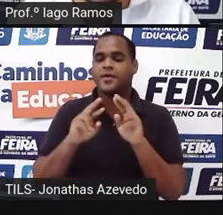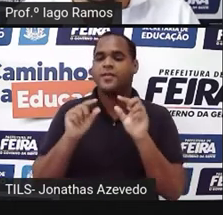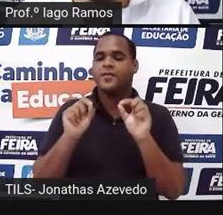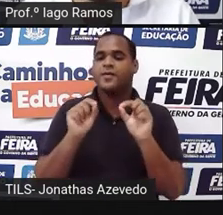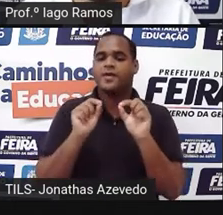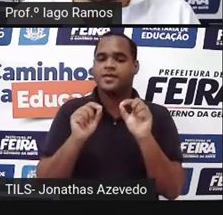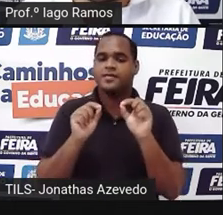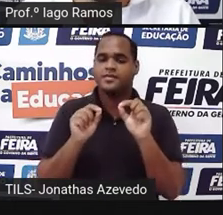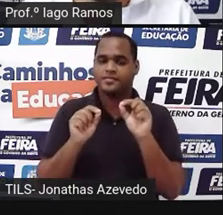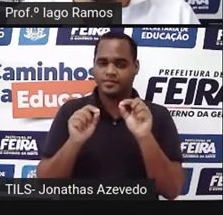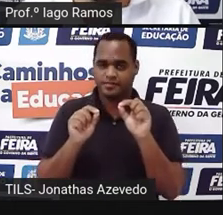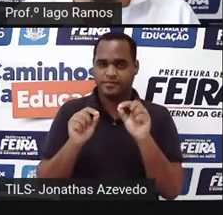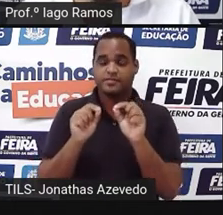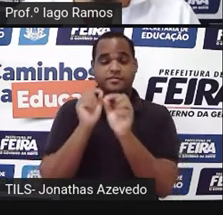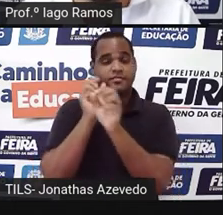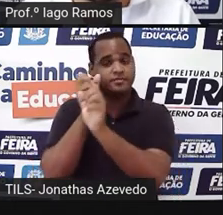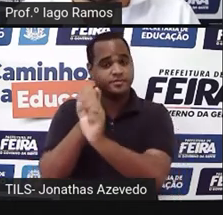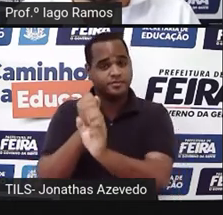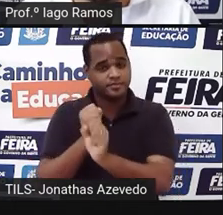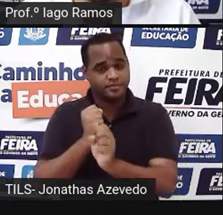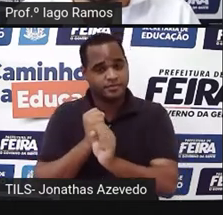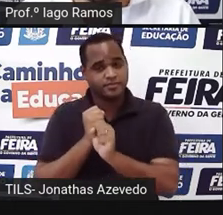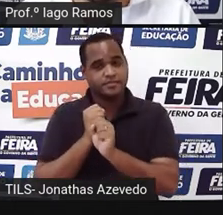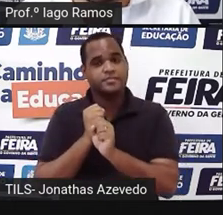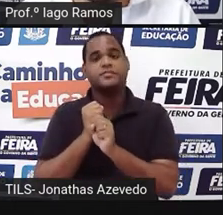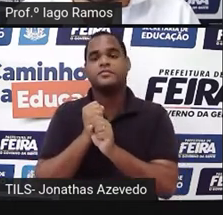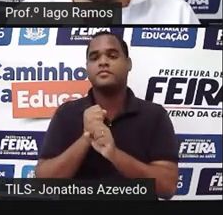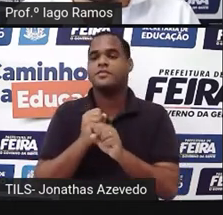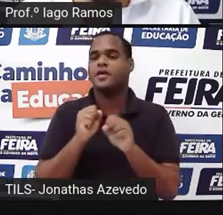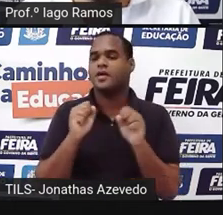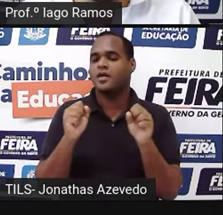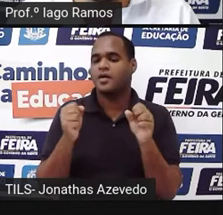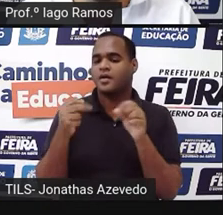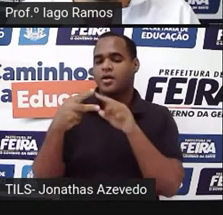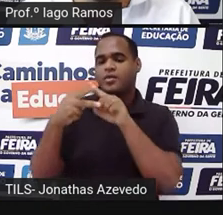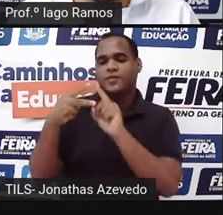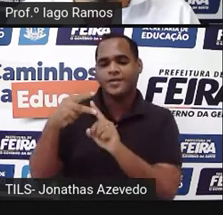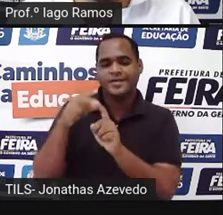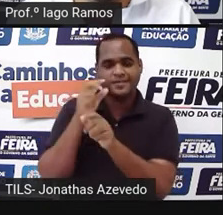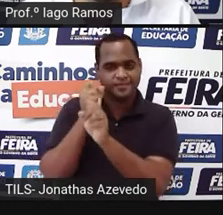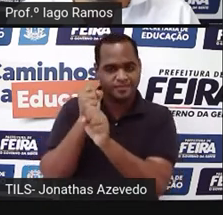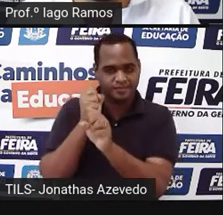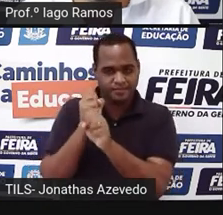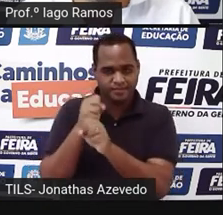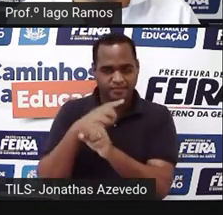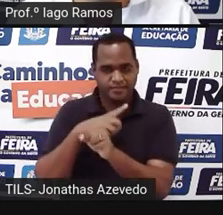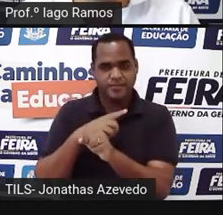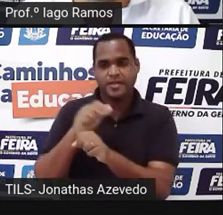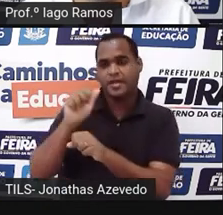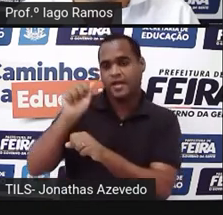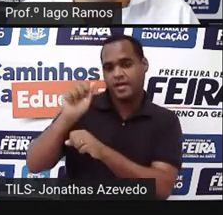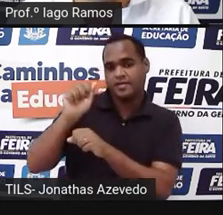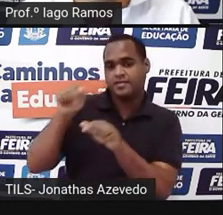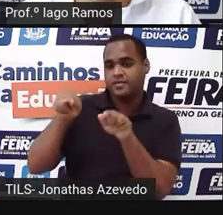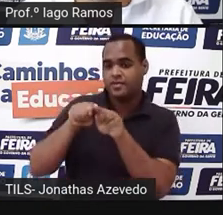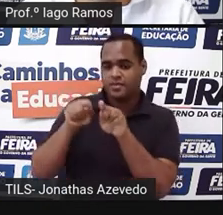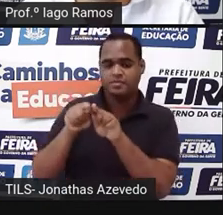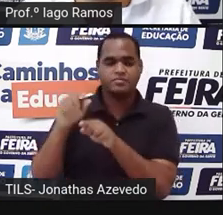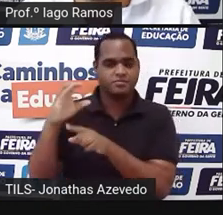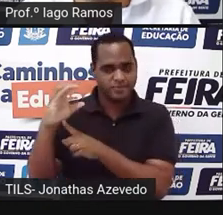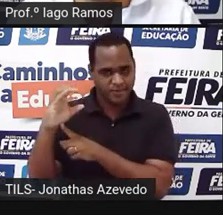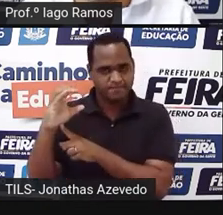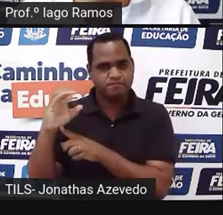vai ser a soma dos dois catetos, tanto o cateto A quanto o cateto C,